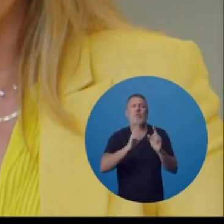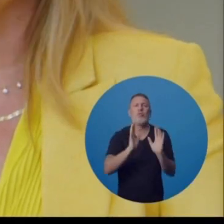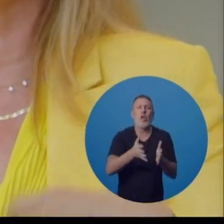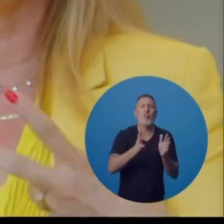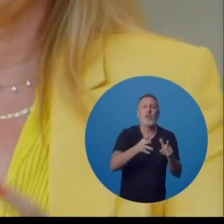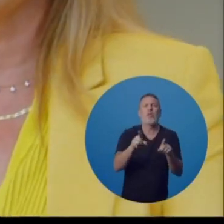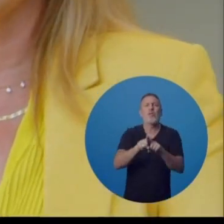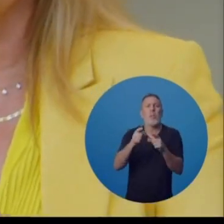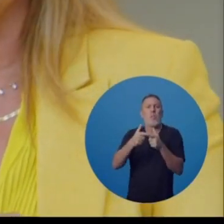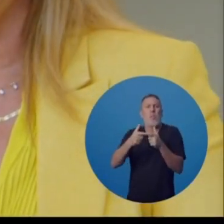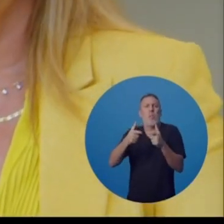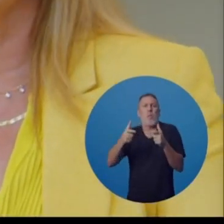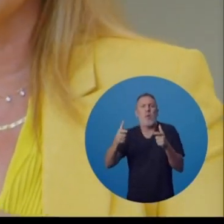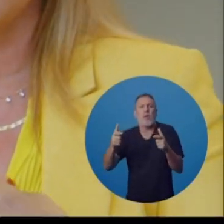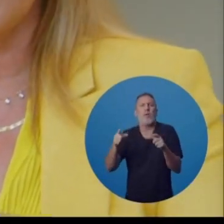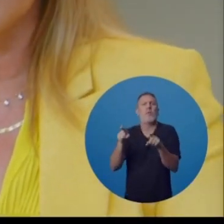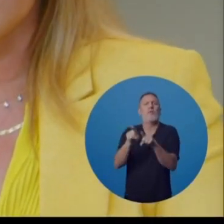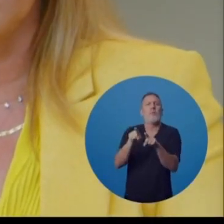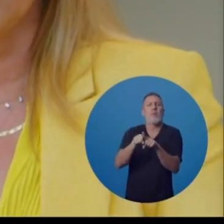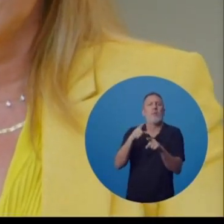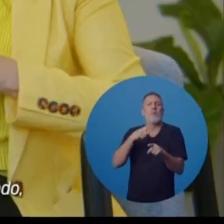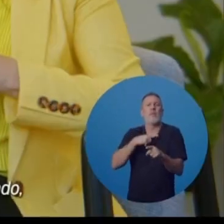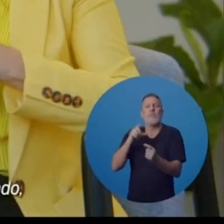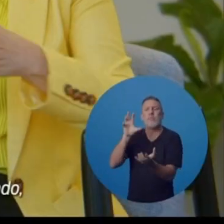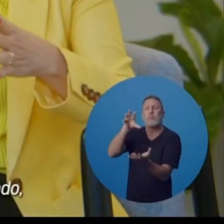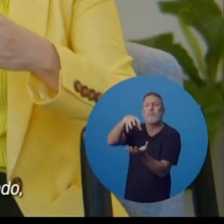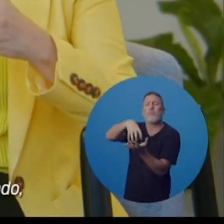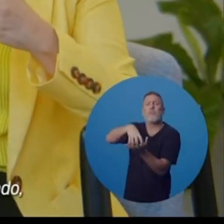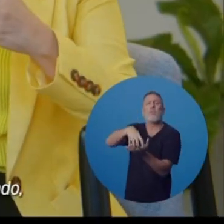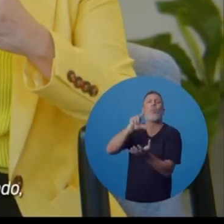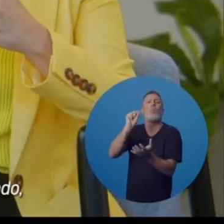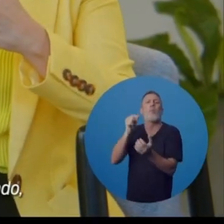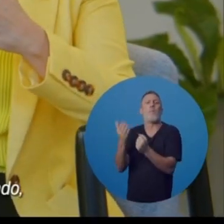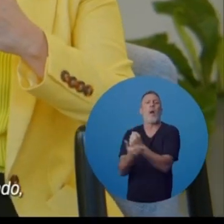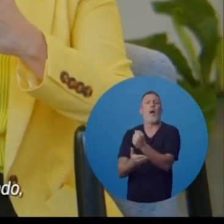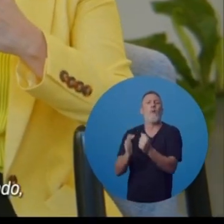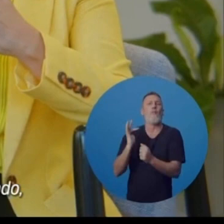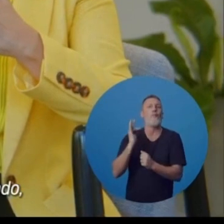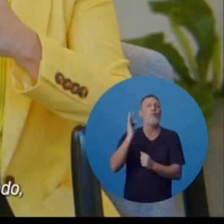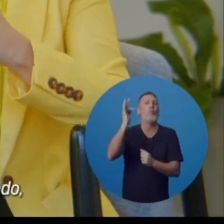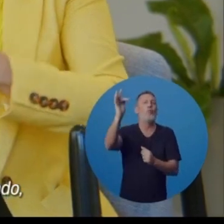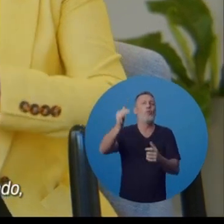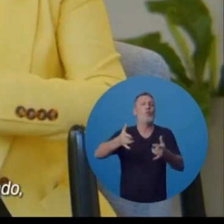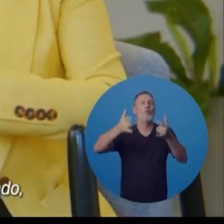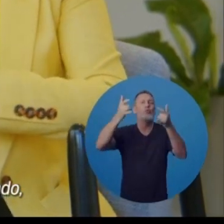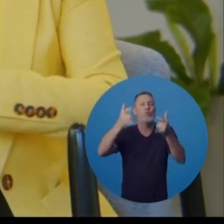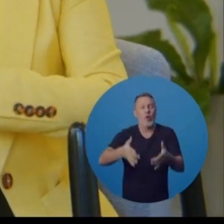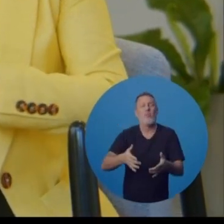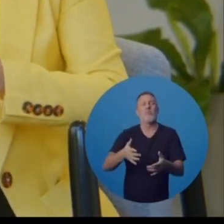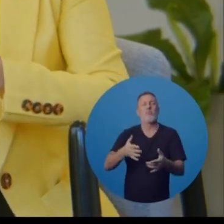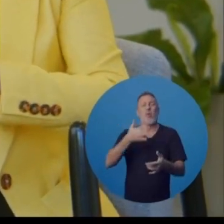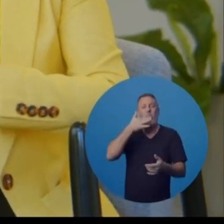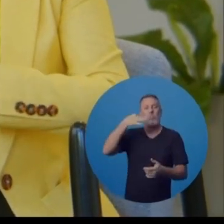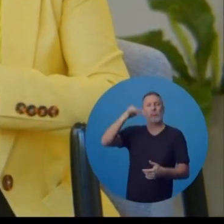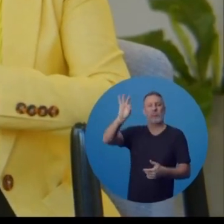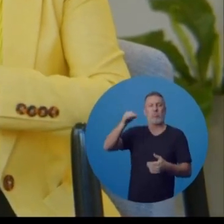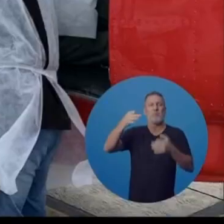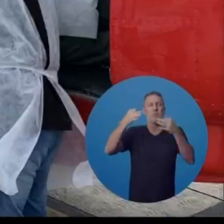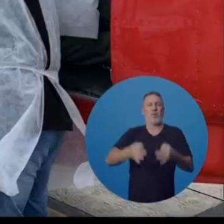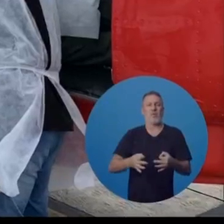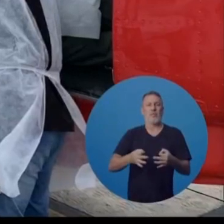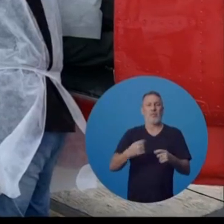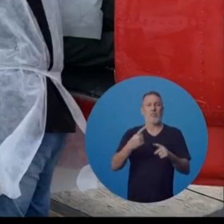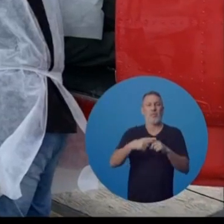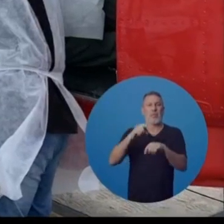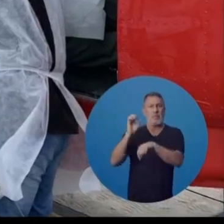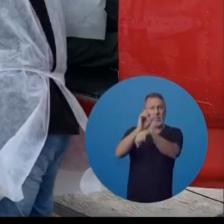tínhamos com ampliação de leitos e criação de uma base que pudesse ficar depois como legado, foi muito acertada.